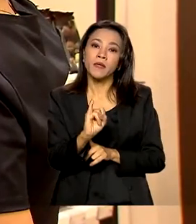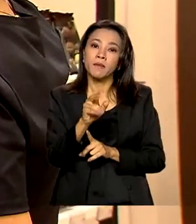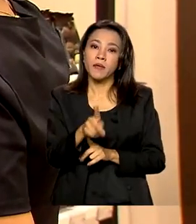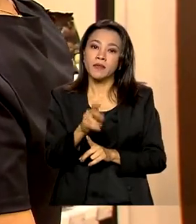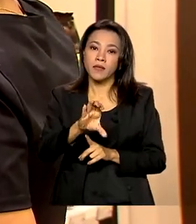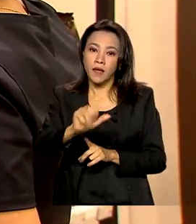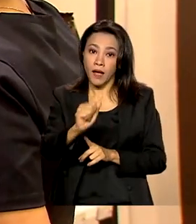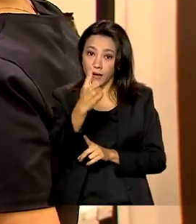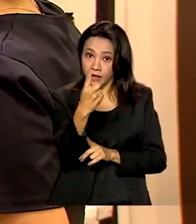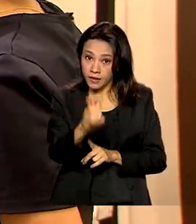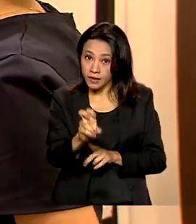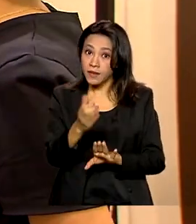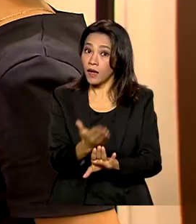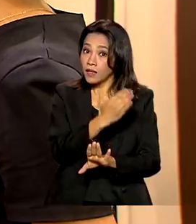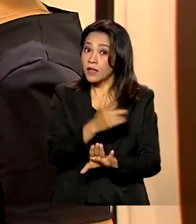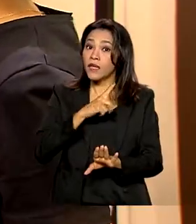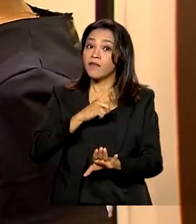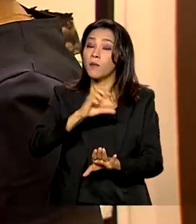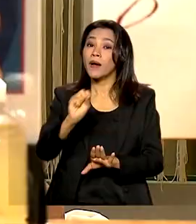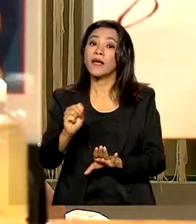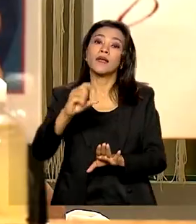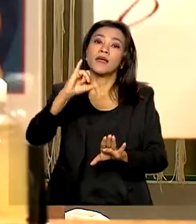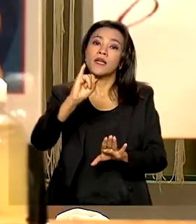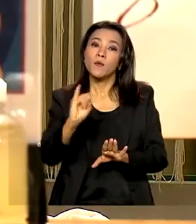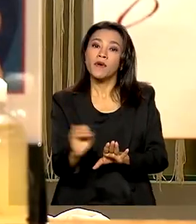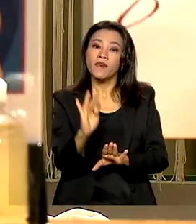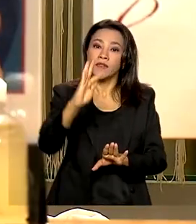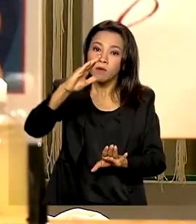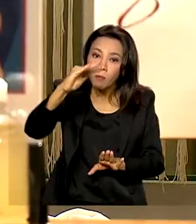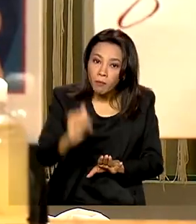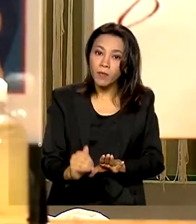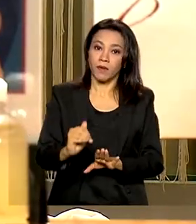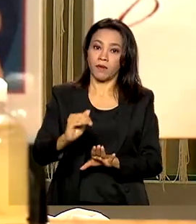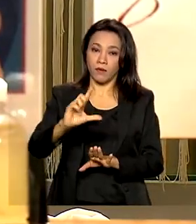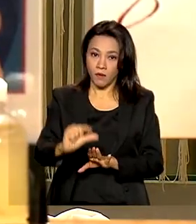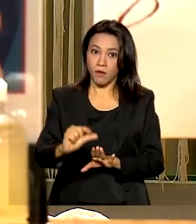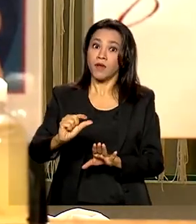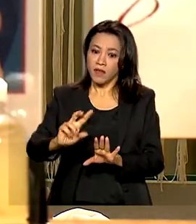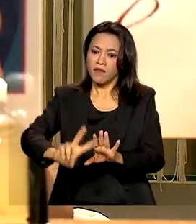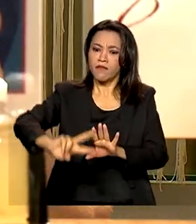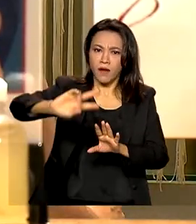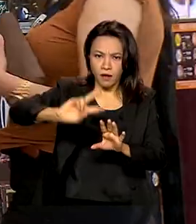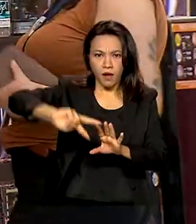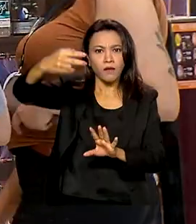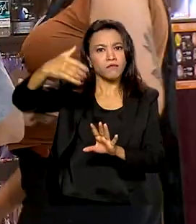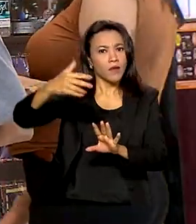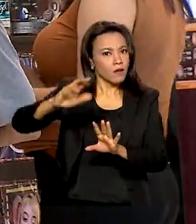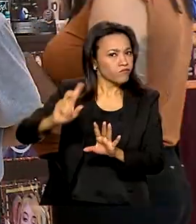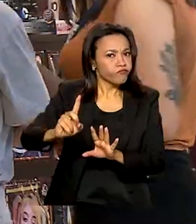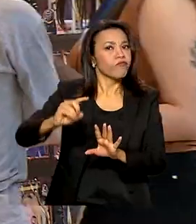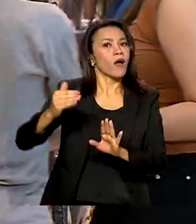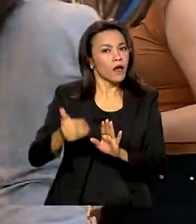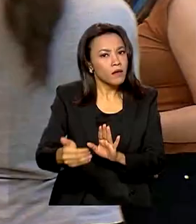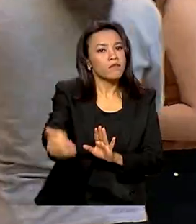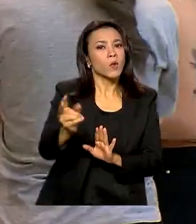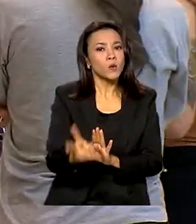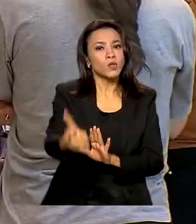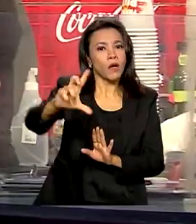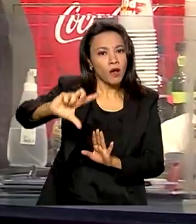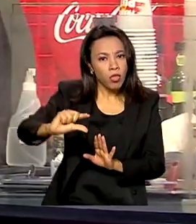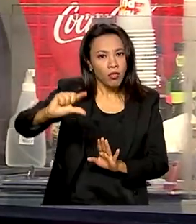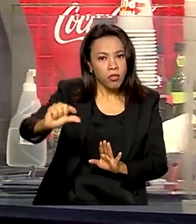deflação de 0,37 e a expectativa é que haja outra deflação no mês todo, que será confirmada ou não